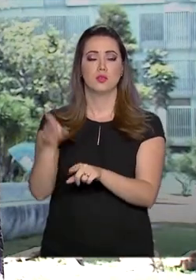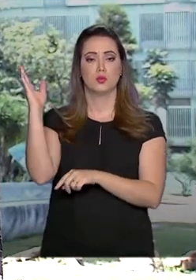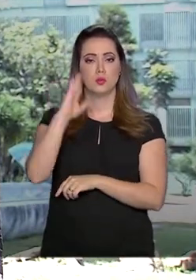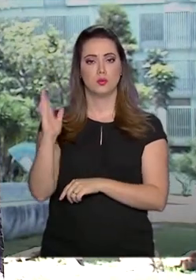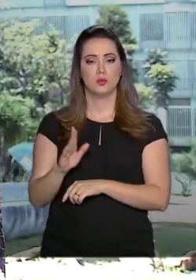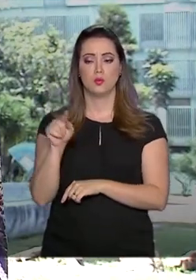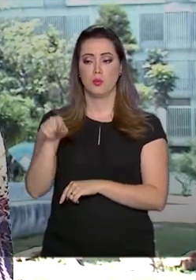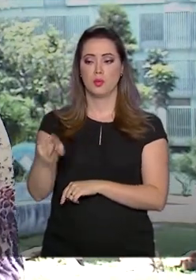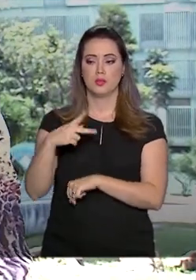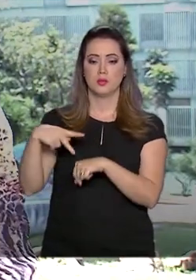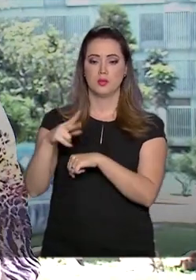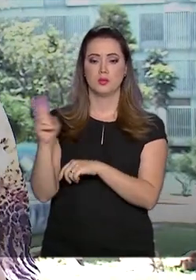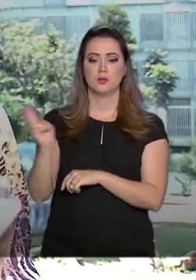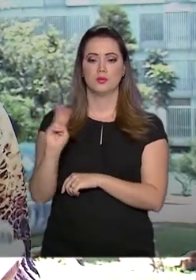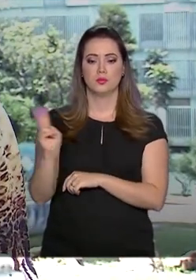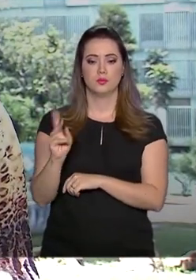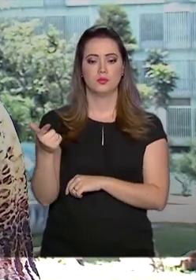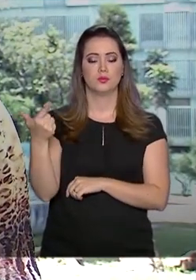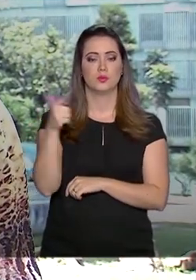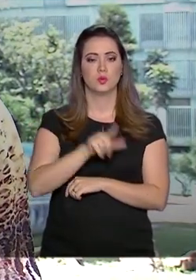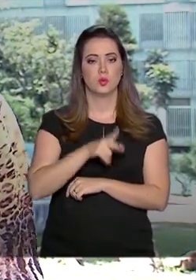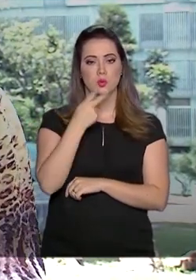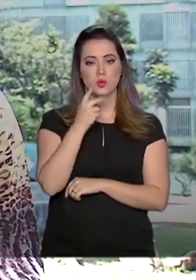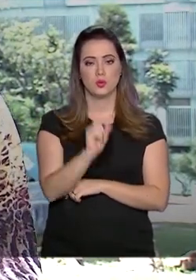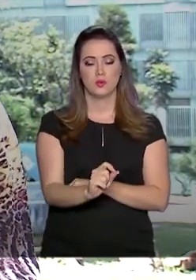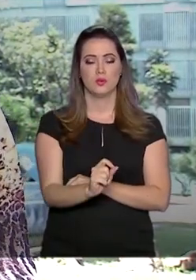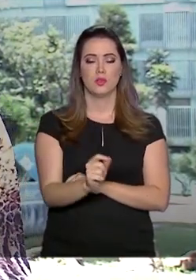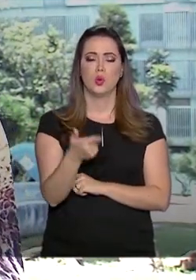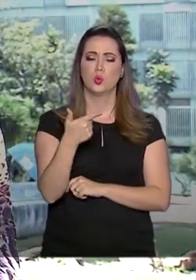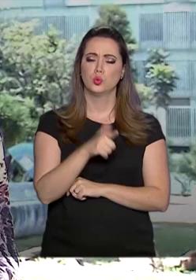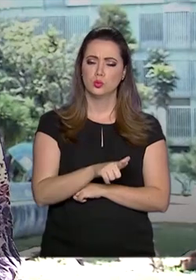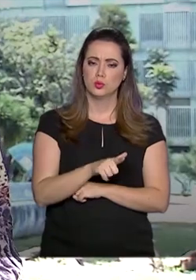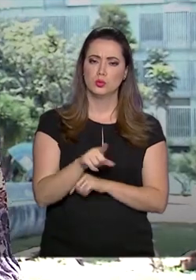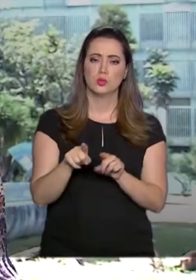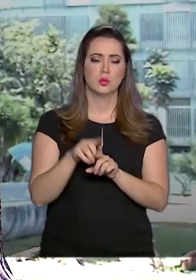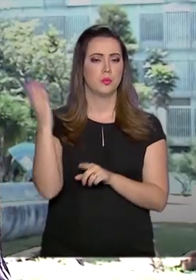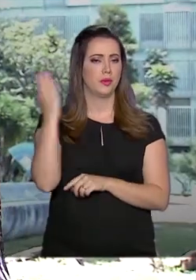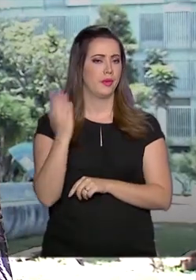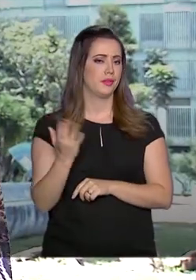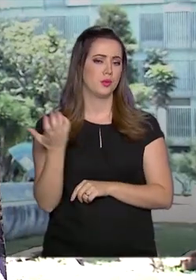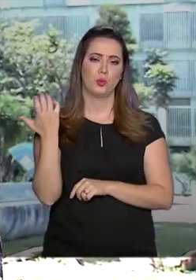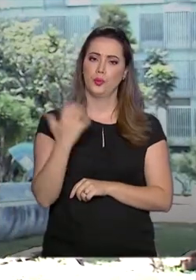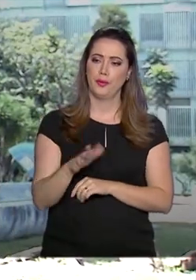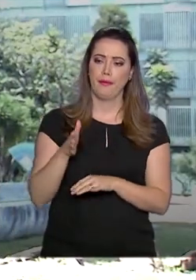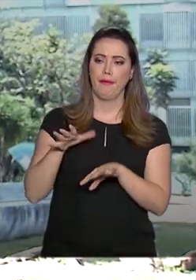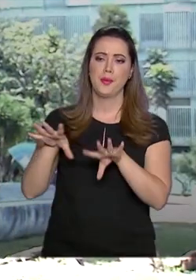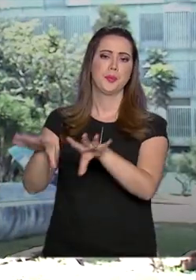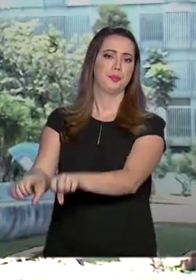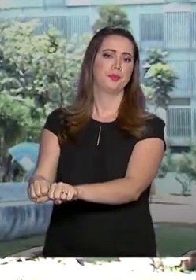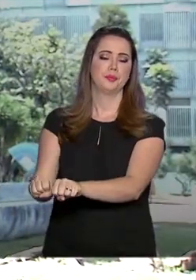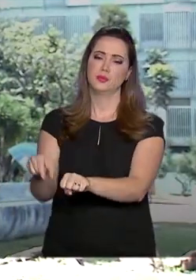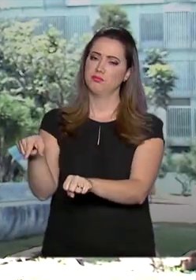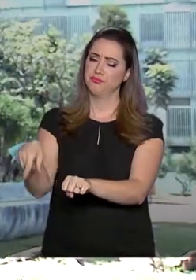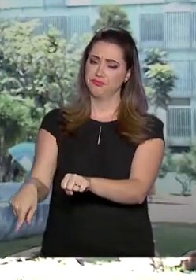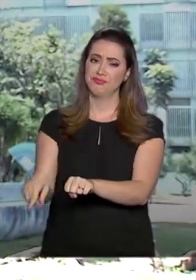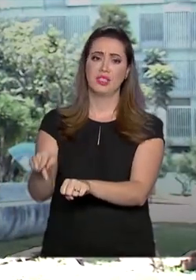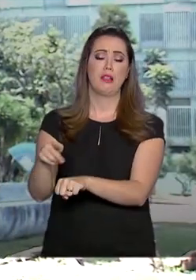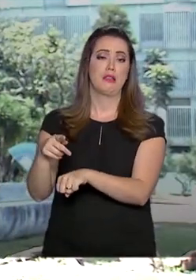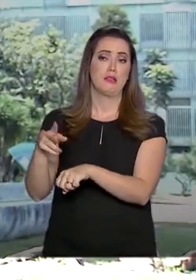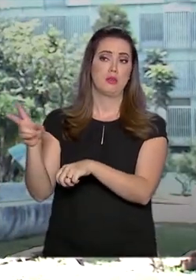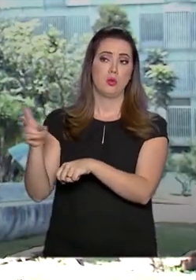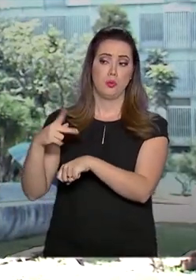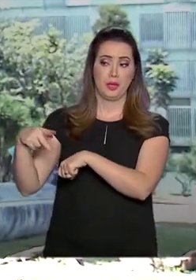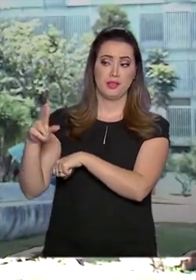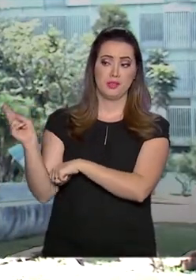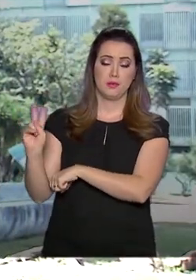Brasil na Venezuela. Ele voltou a afirmar, então, que o Brasil não vai intervir diretamente na Venezuela e que a